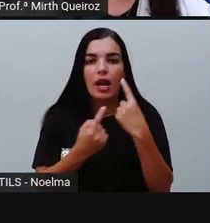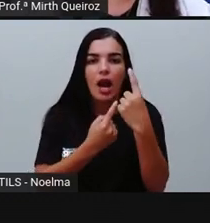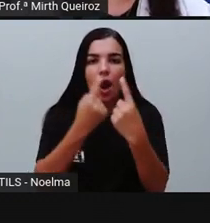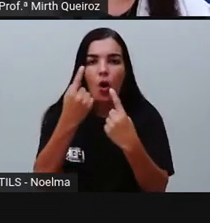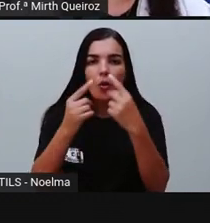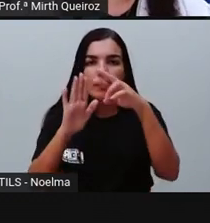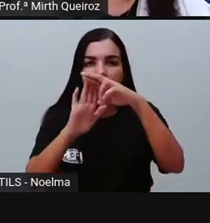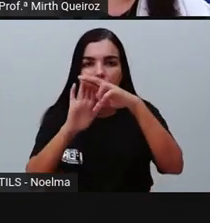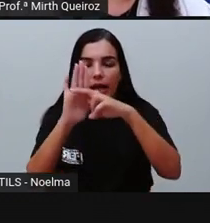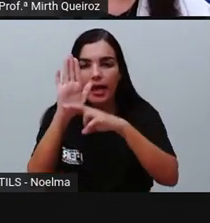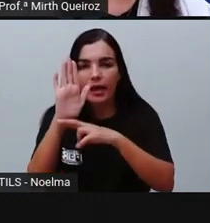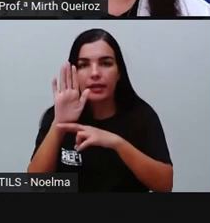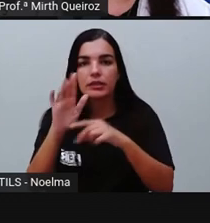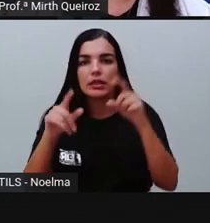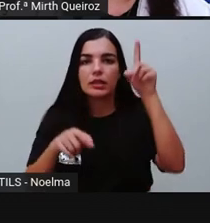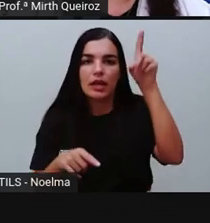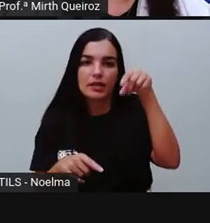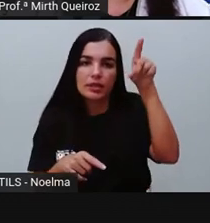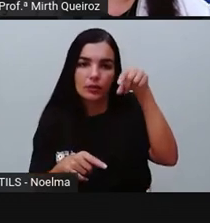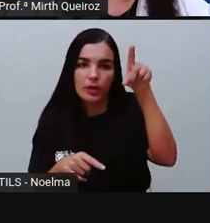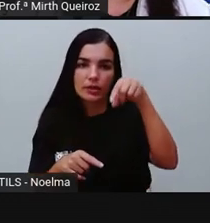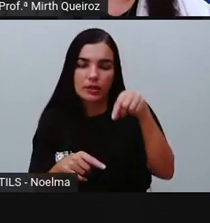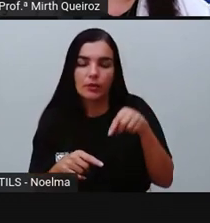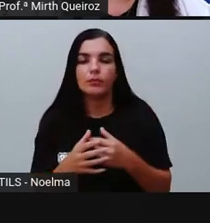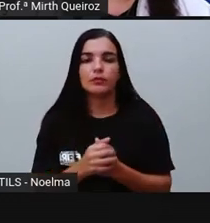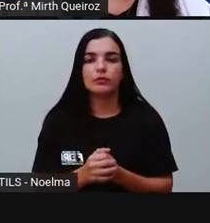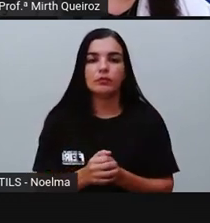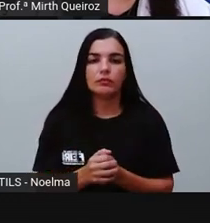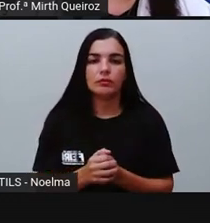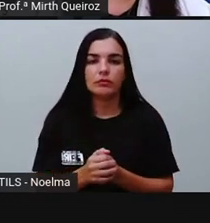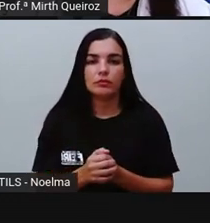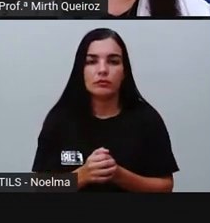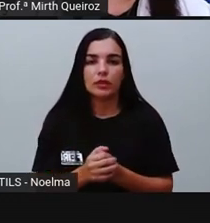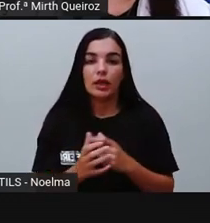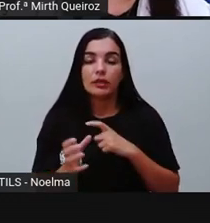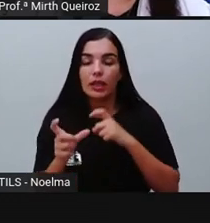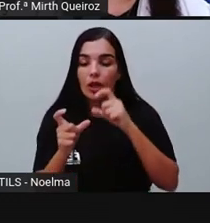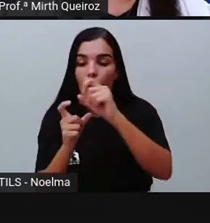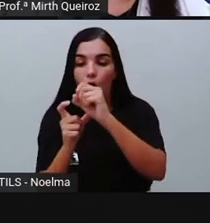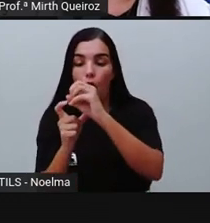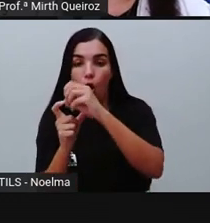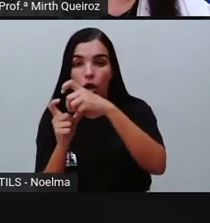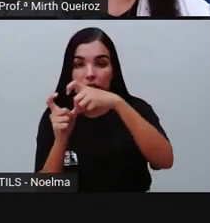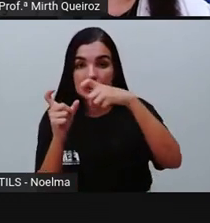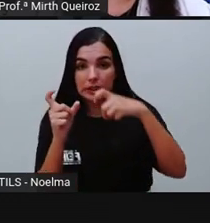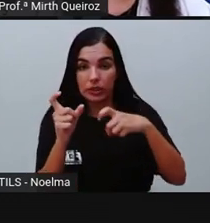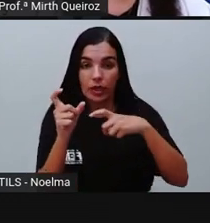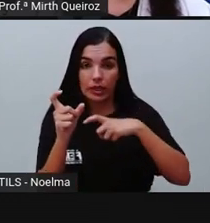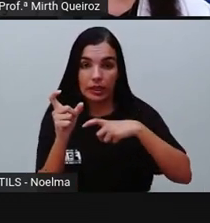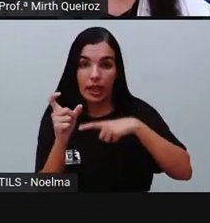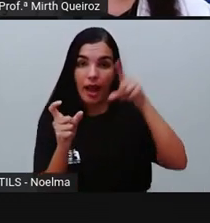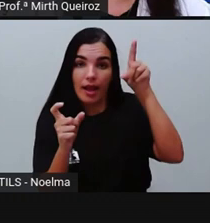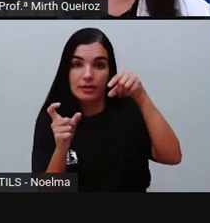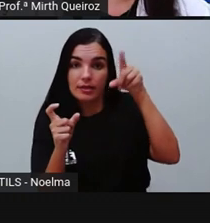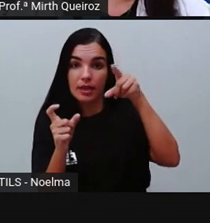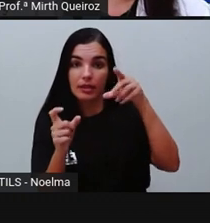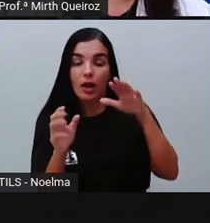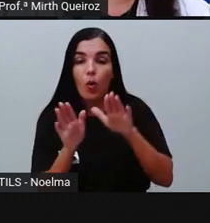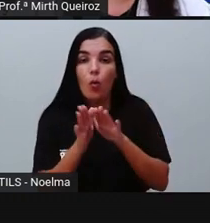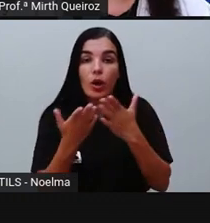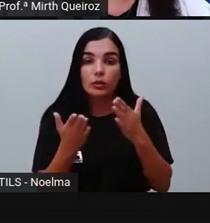regrinhas de acentuação em relação a essas palavras. As oxítonas, elas recebem acento quando são